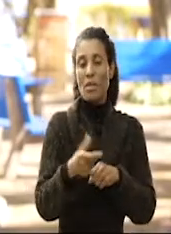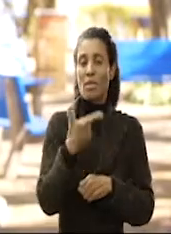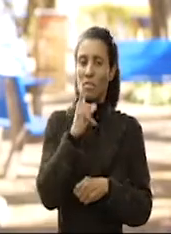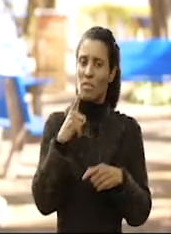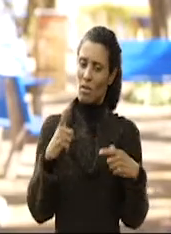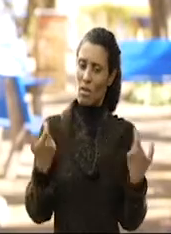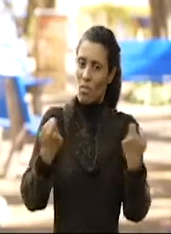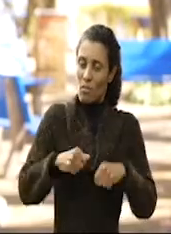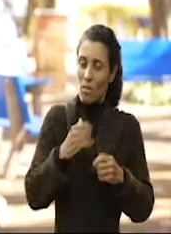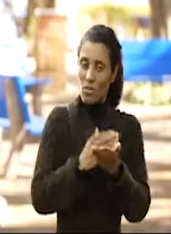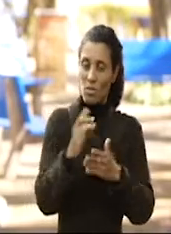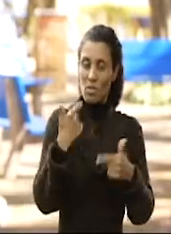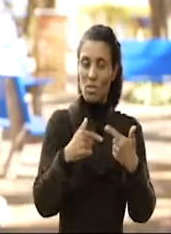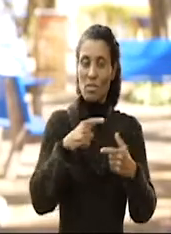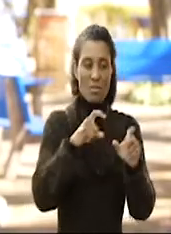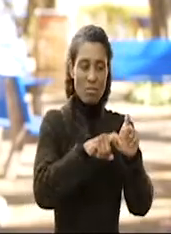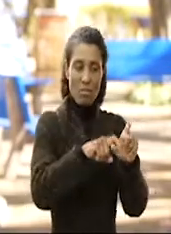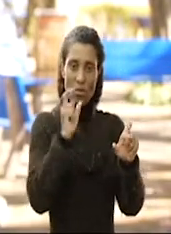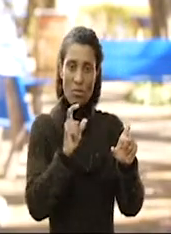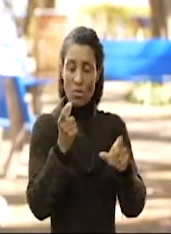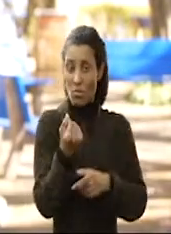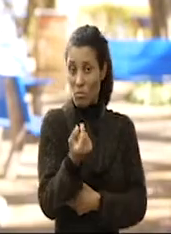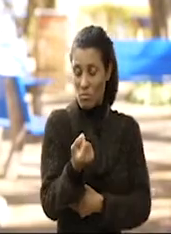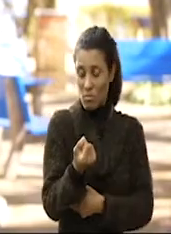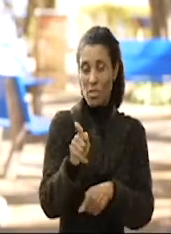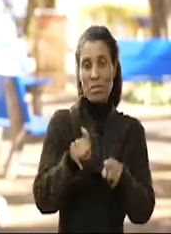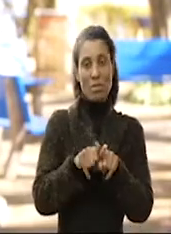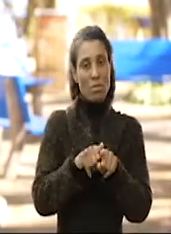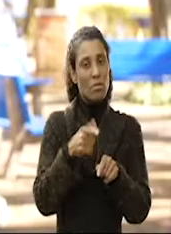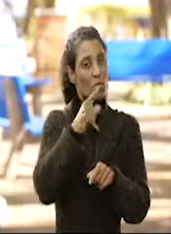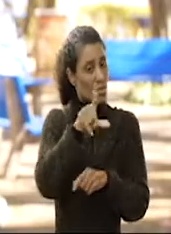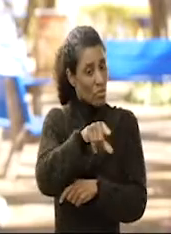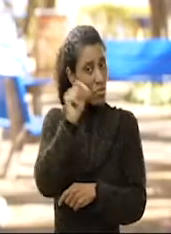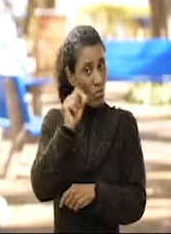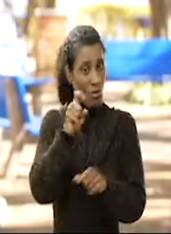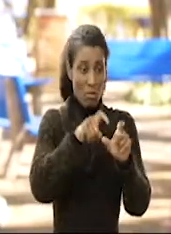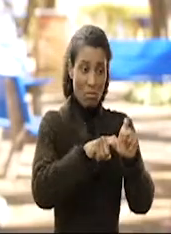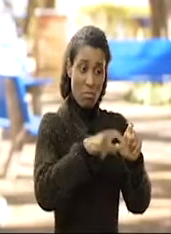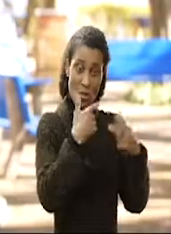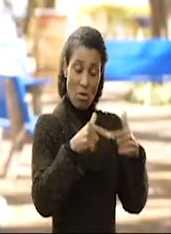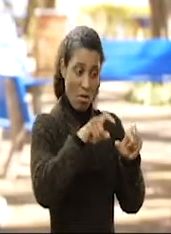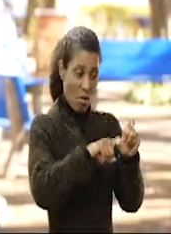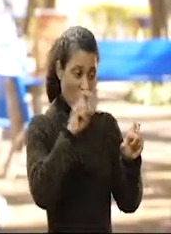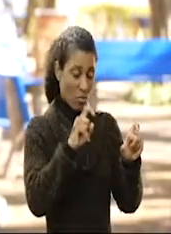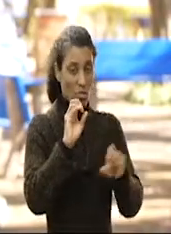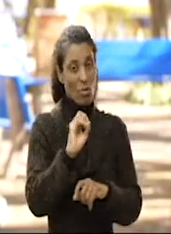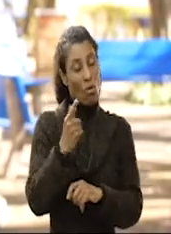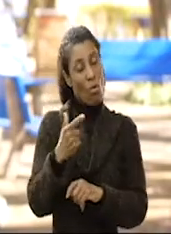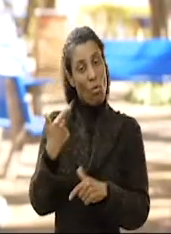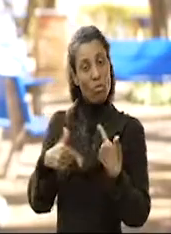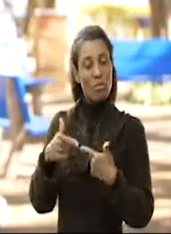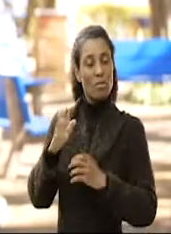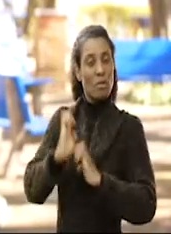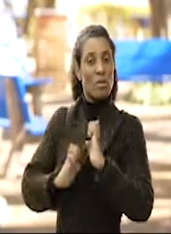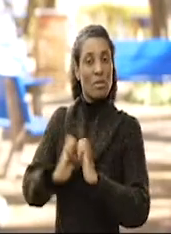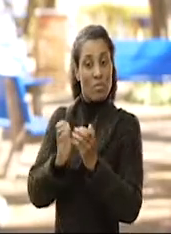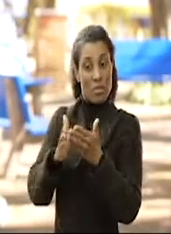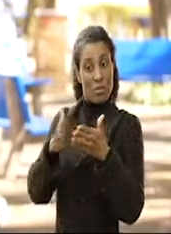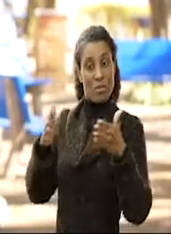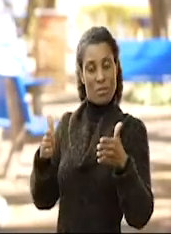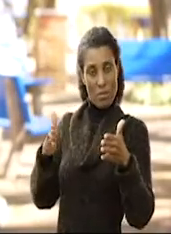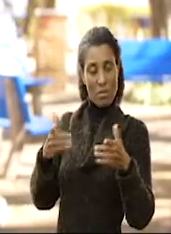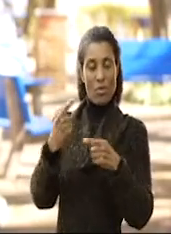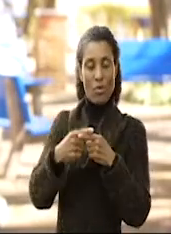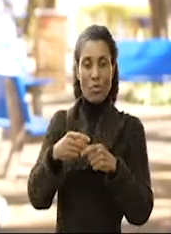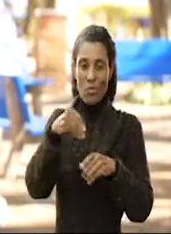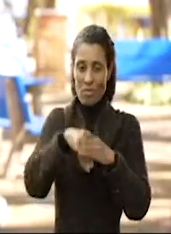ingressar no mercado de trabalho, tendo autonomia financeira. E também podendo optar sendo autônomos ou então empregados de uma grande empresa, que